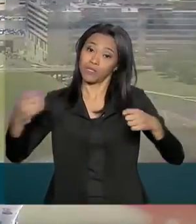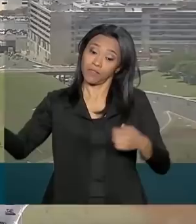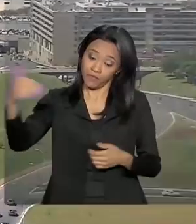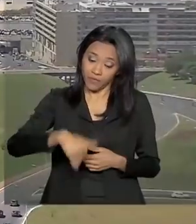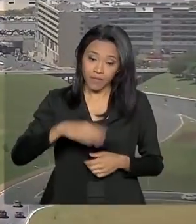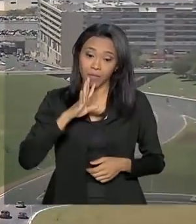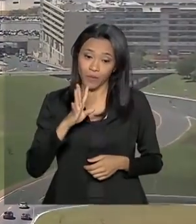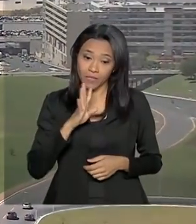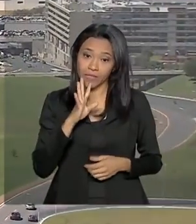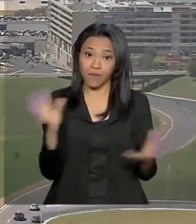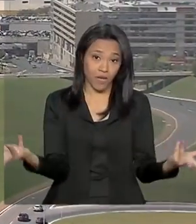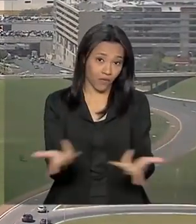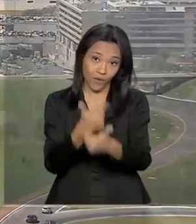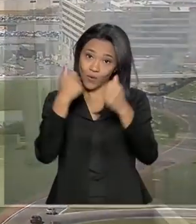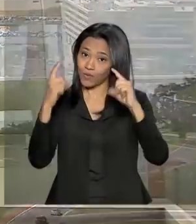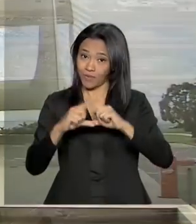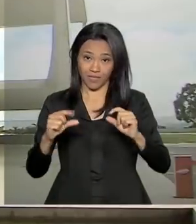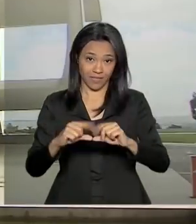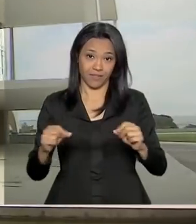conhecer esse lugar maravilhoso.